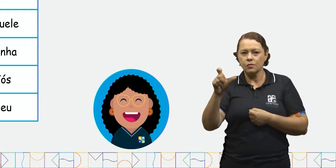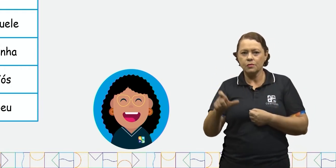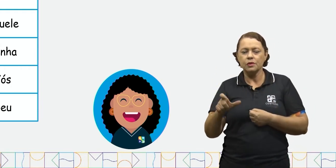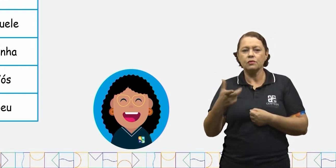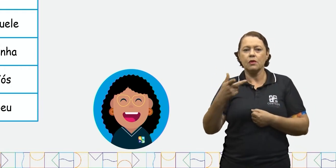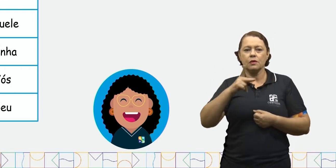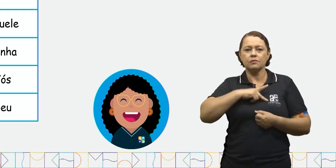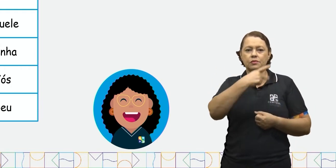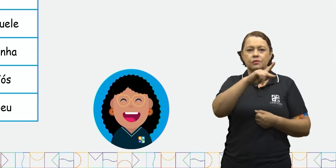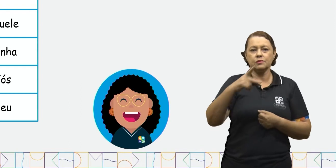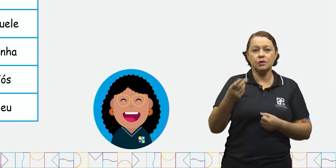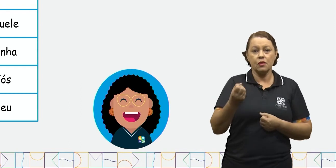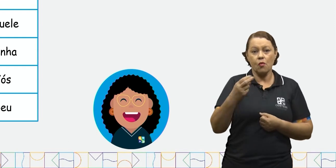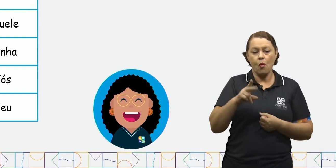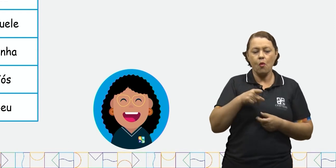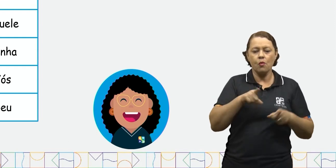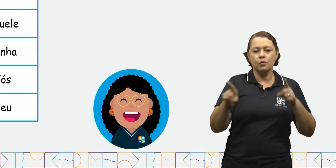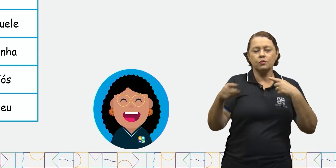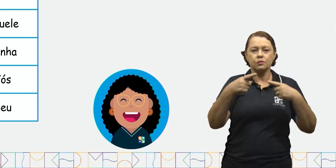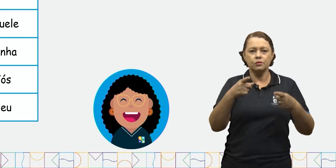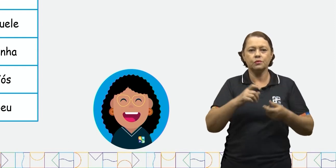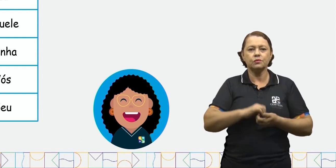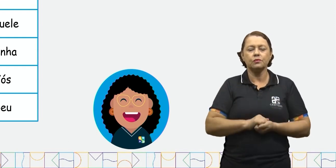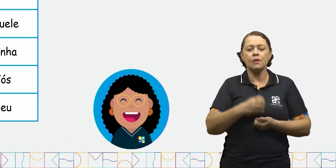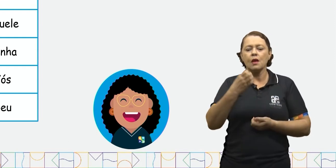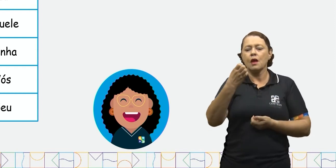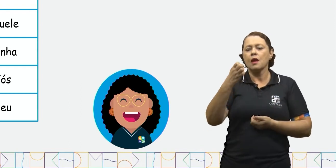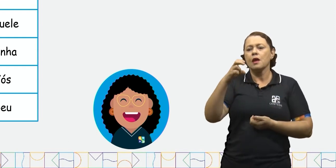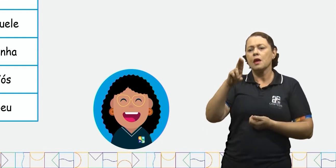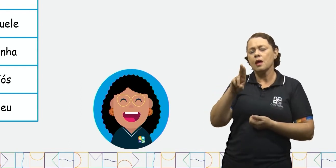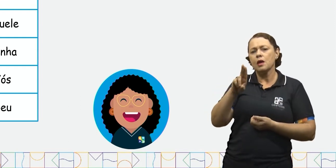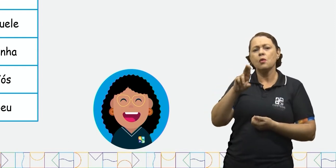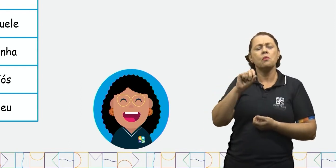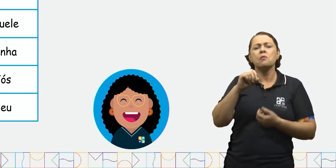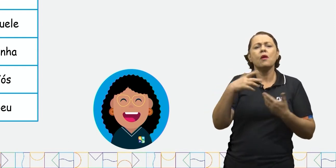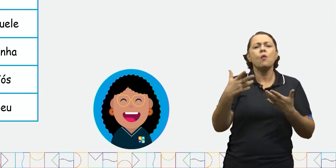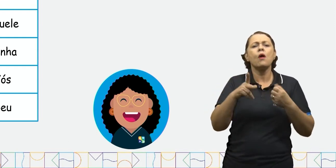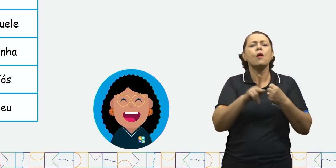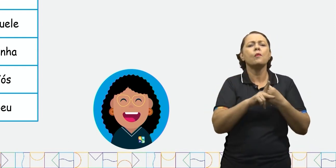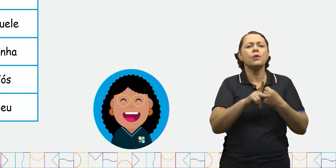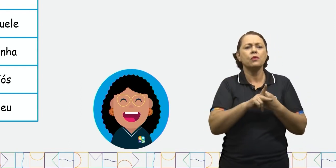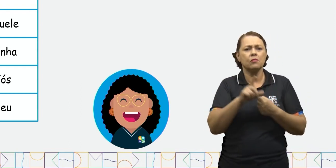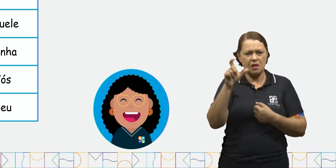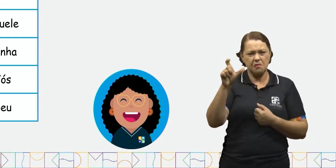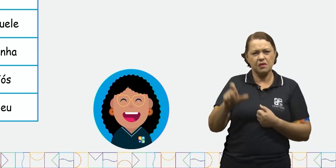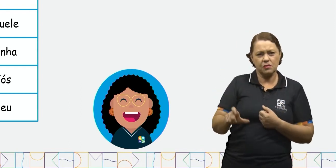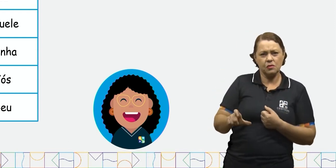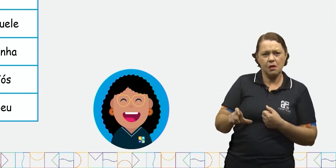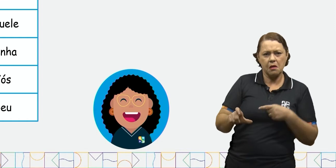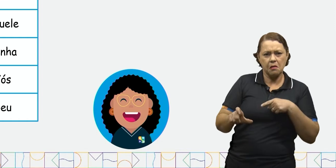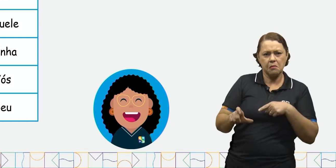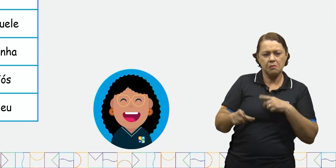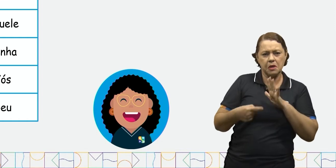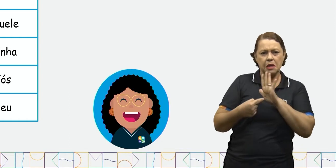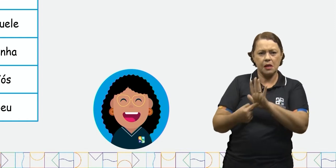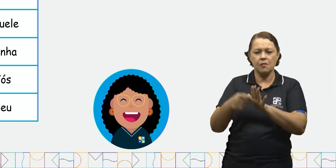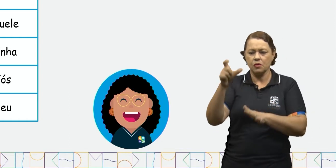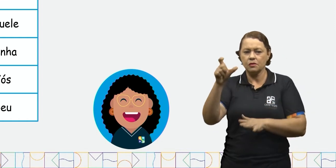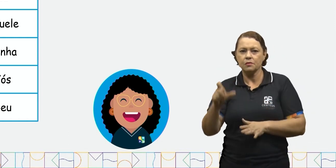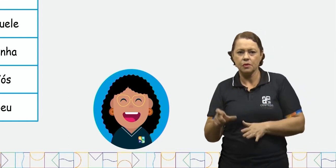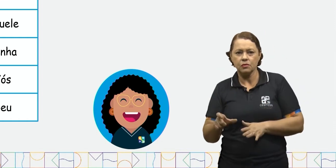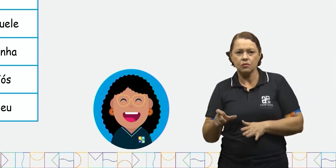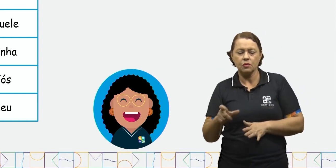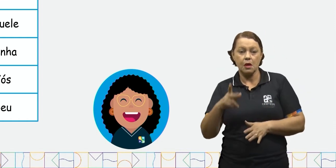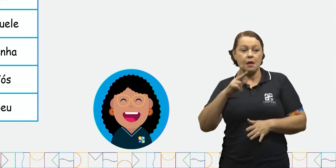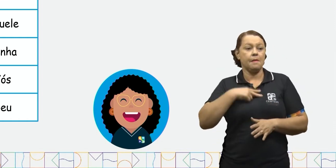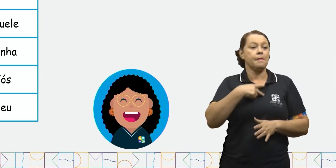demonstrativo. O pronome eu. Qual pronome ele é? Será que ele é pessoal? Ele indica pessoa? Ele